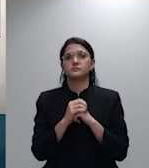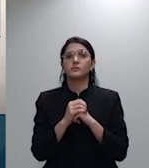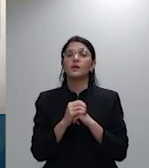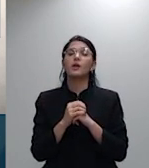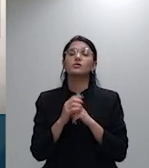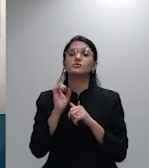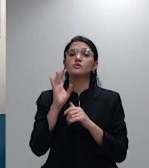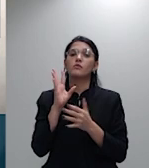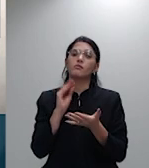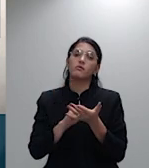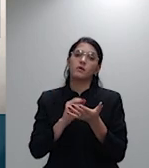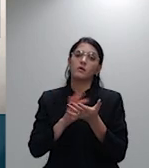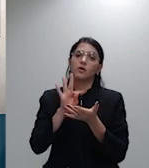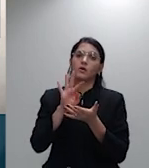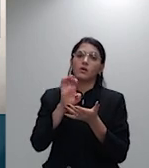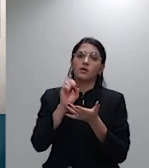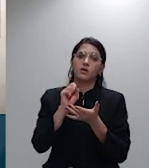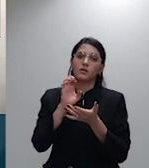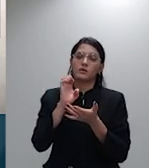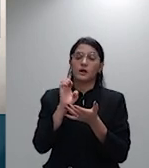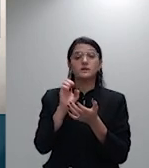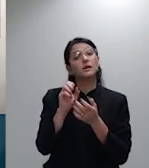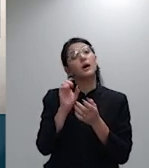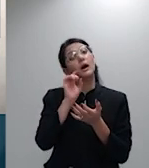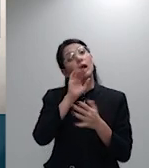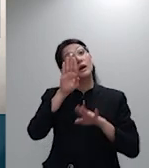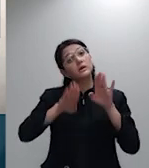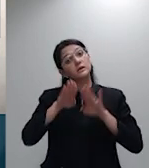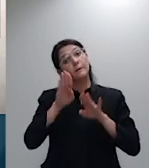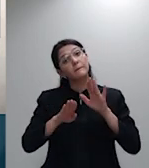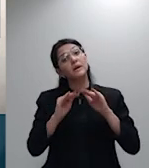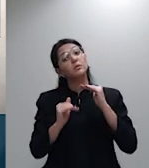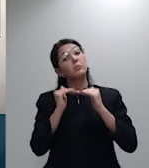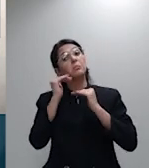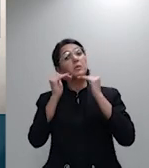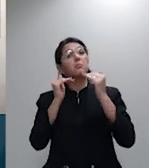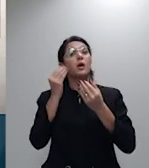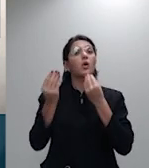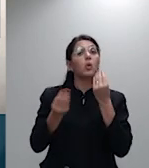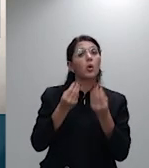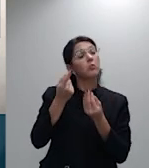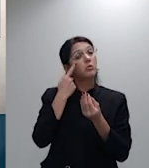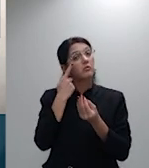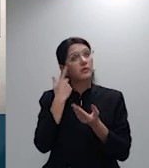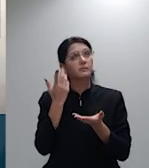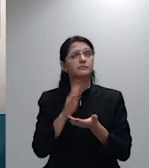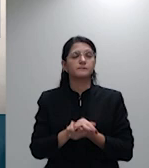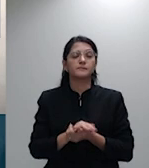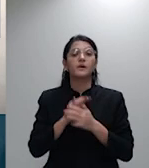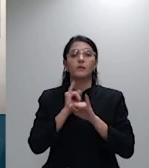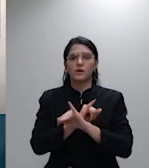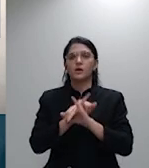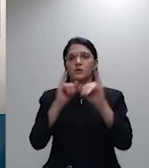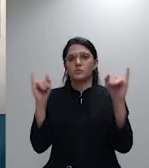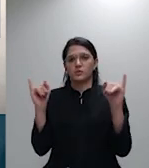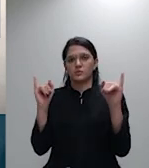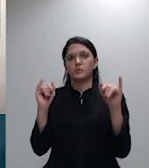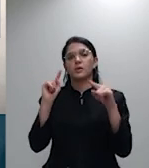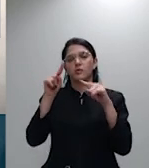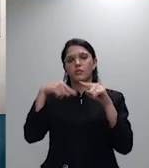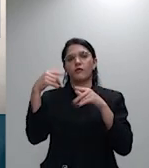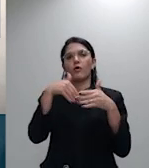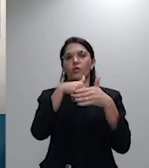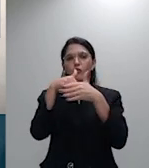fazer a aplicação aos casos concretos então proclamo resultado parcial após o voto do relator propondo a